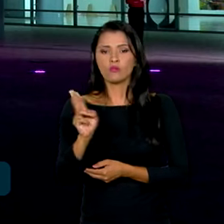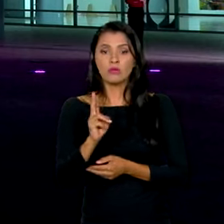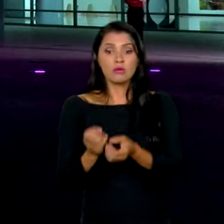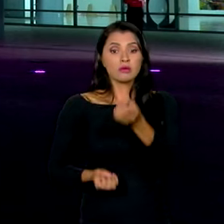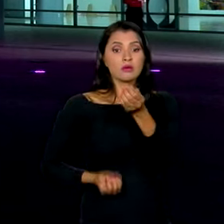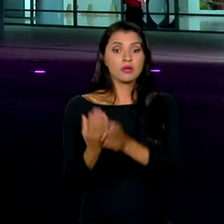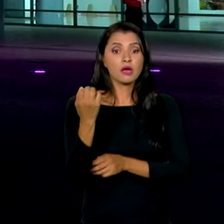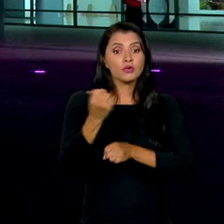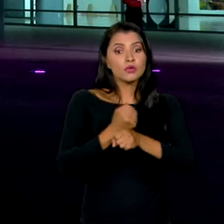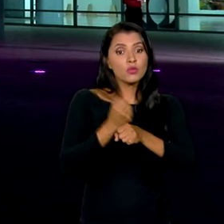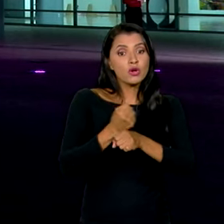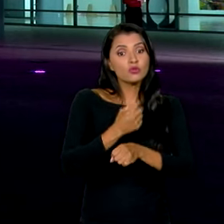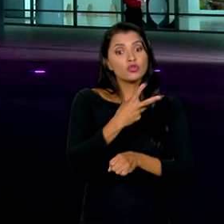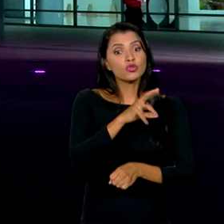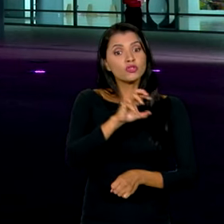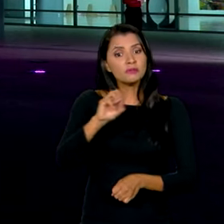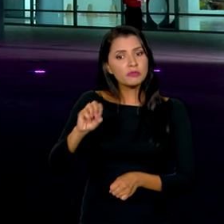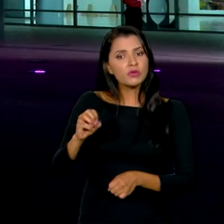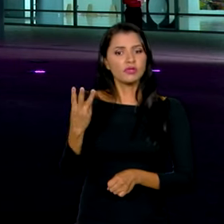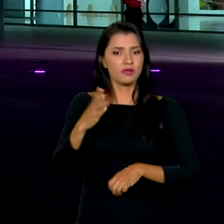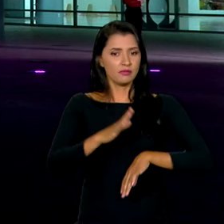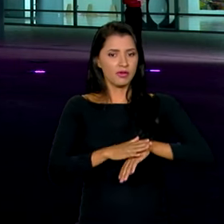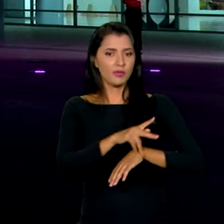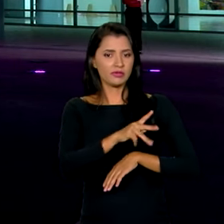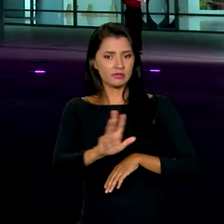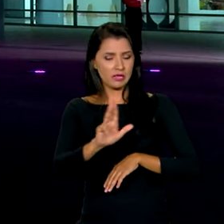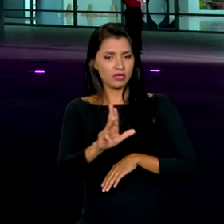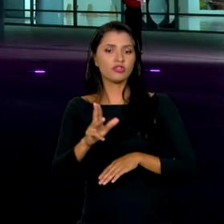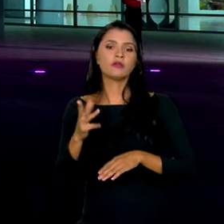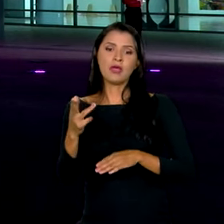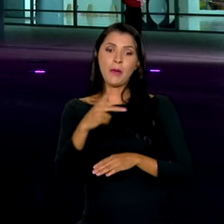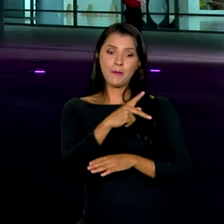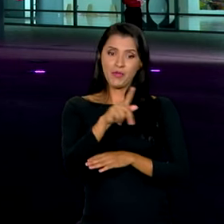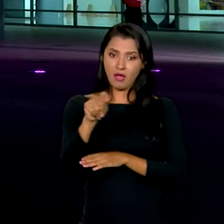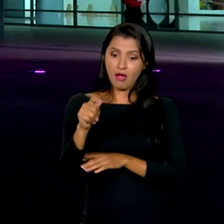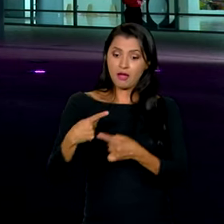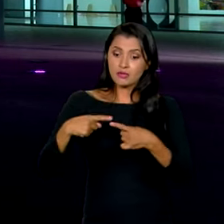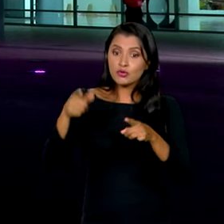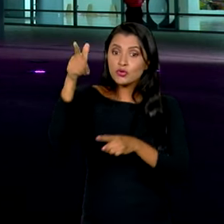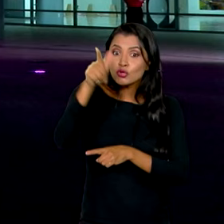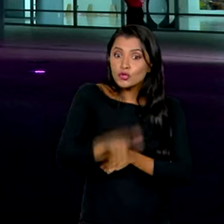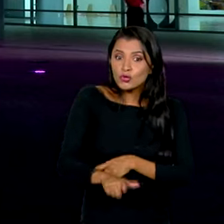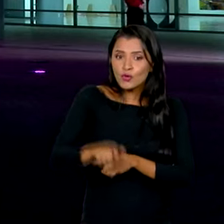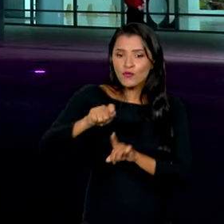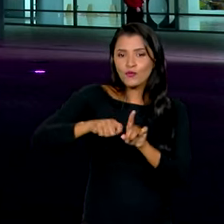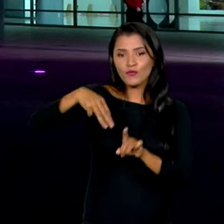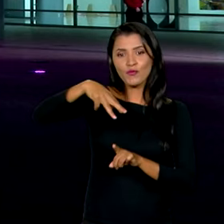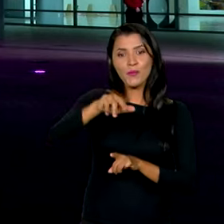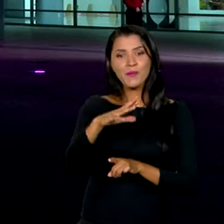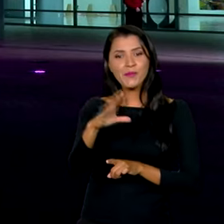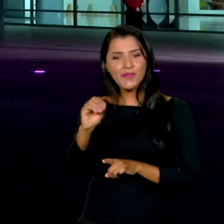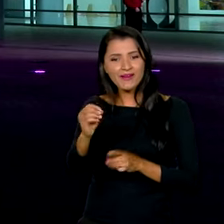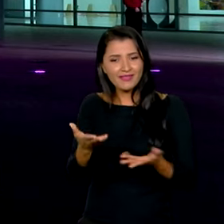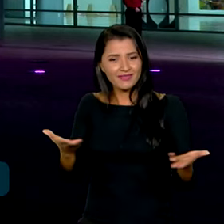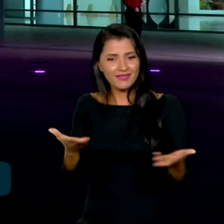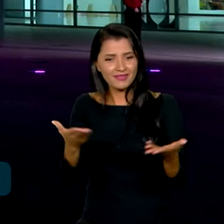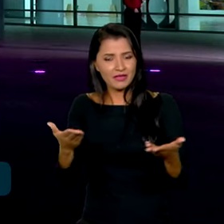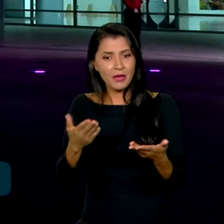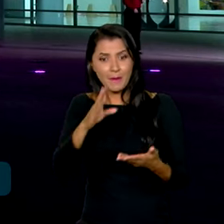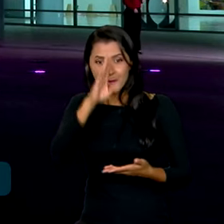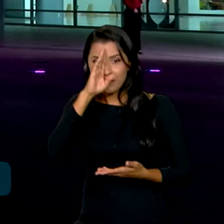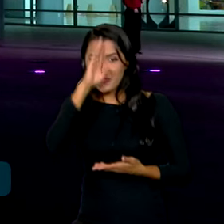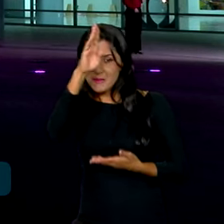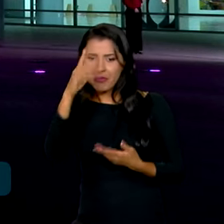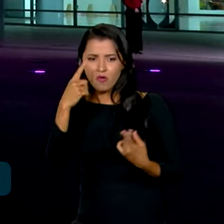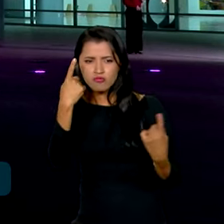2003, o Programa de Aquisição de Alimentos foi relançado em março deste ano como um dos principais instrumentos de combate à